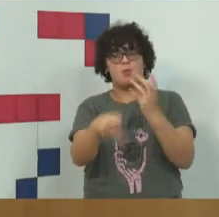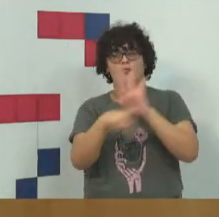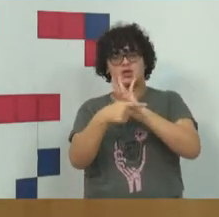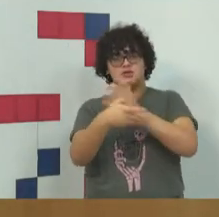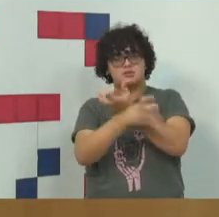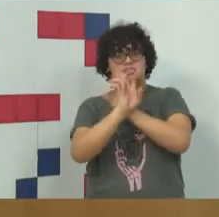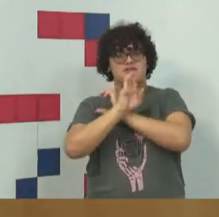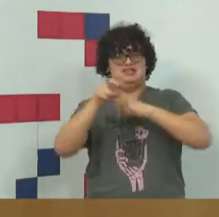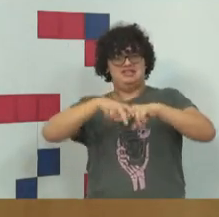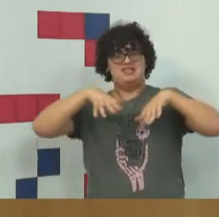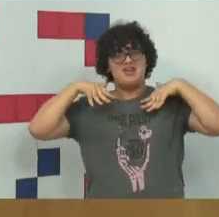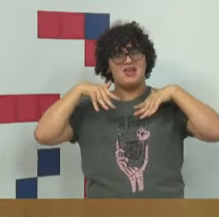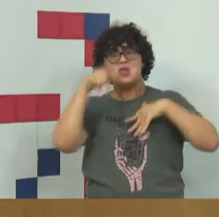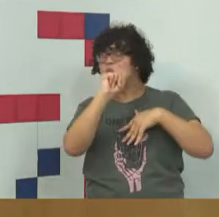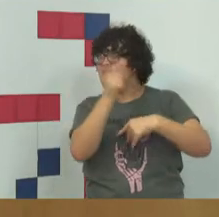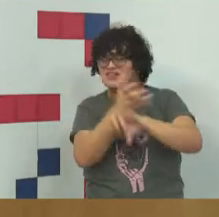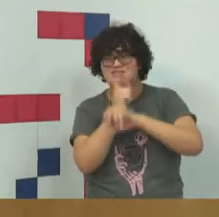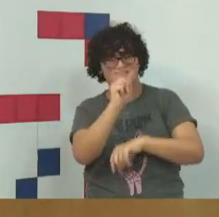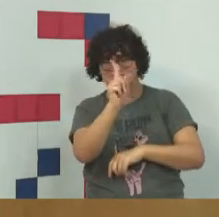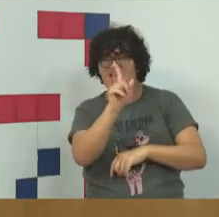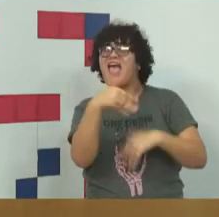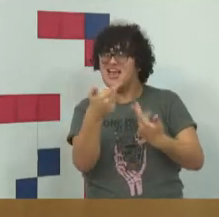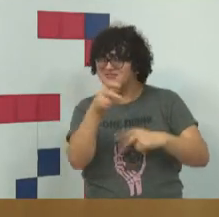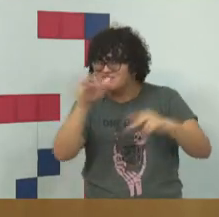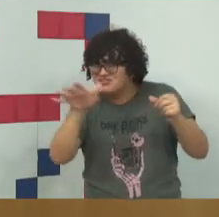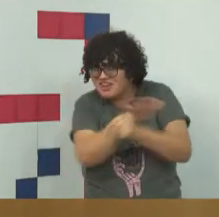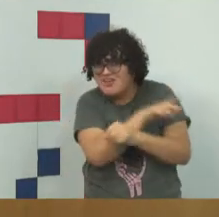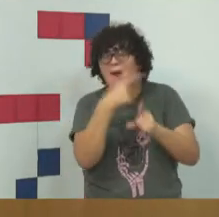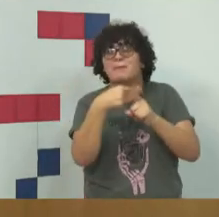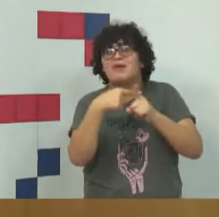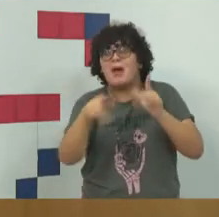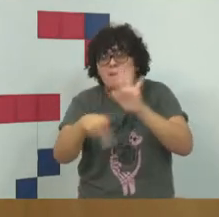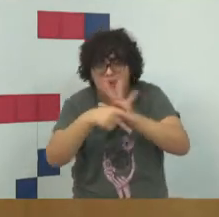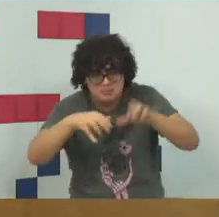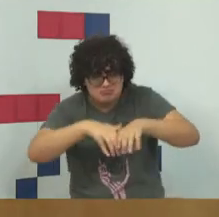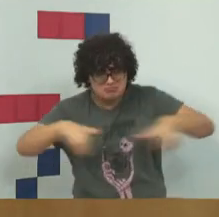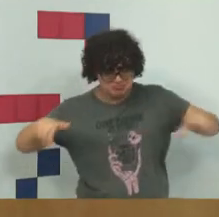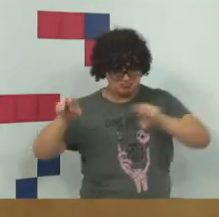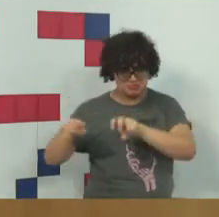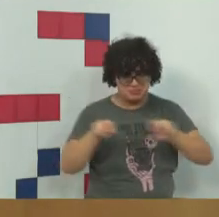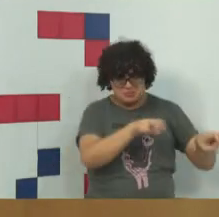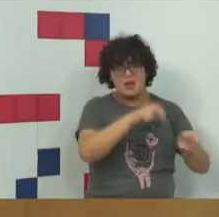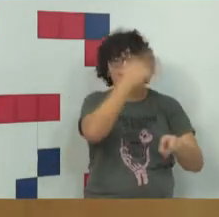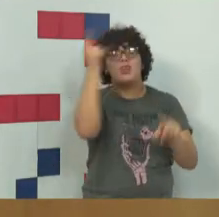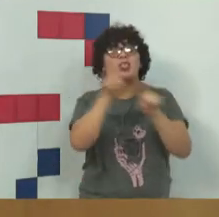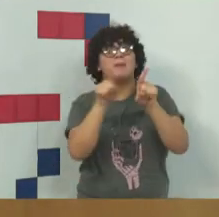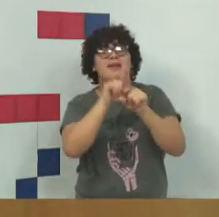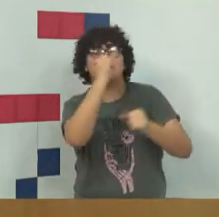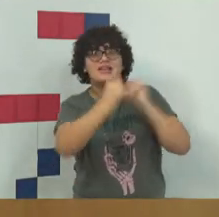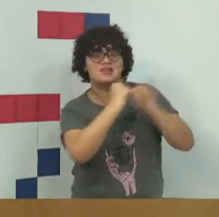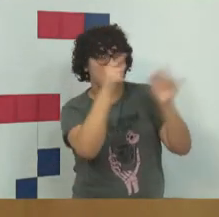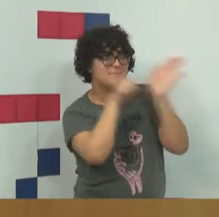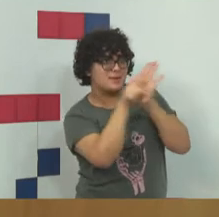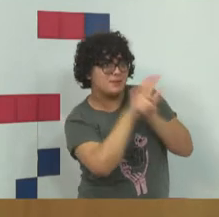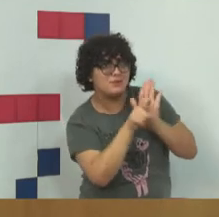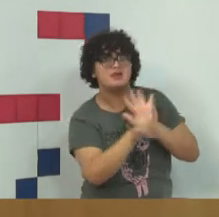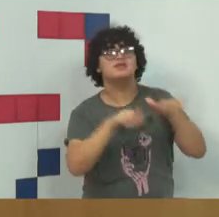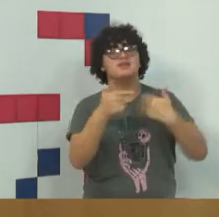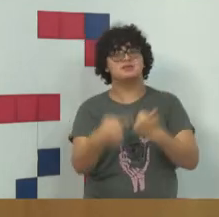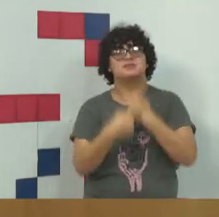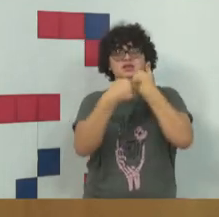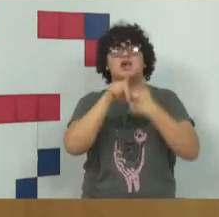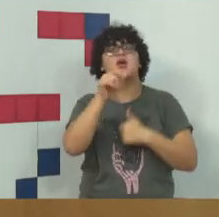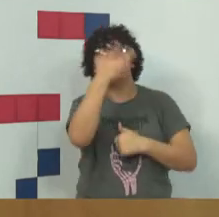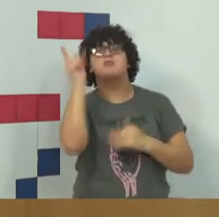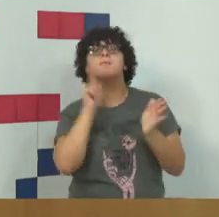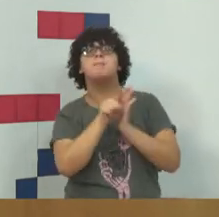não está vazio, não, está bem cheio e o pessoal vai dando like aqui no vídeo, a gente vai sentindo esse calor crescendo e crescendo. Só fazendo uma correção também, quem